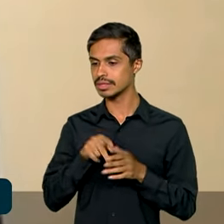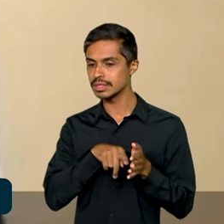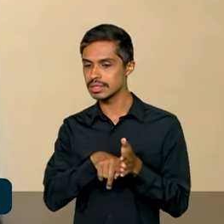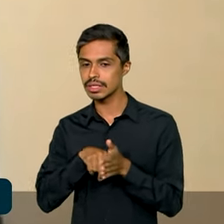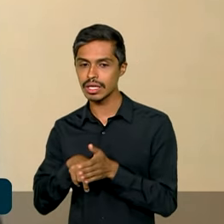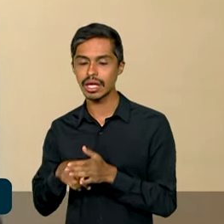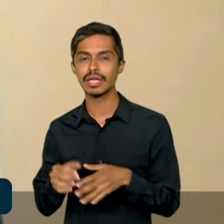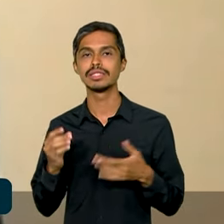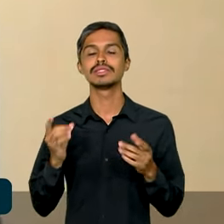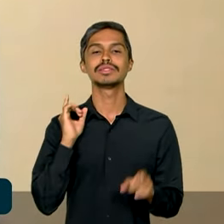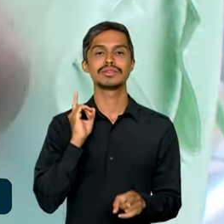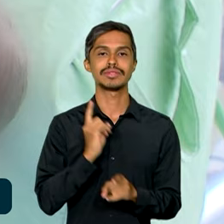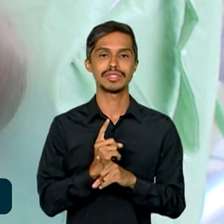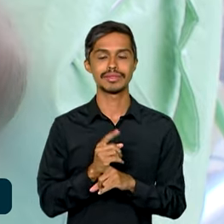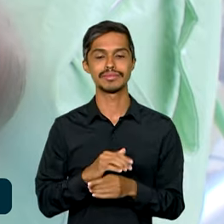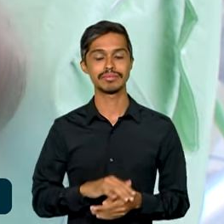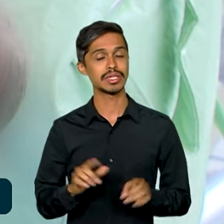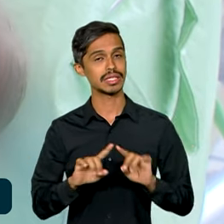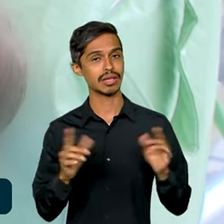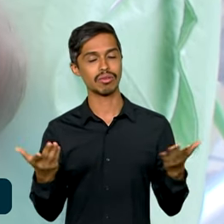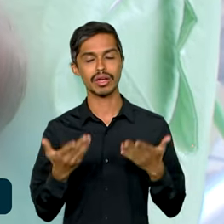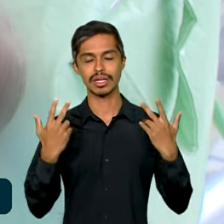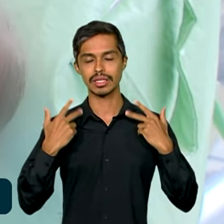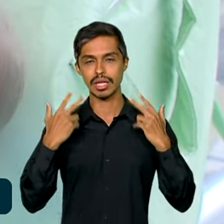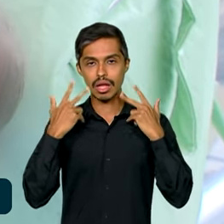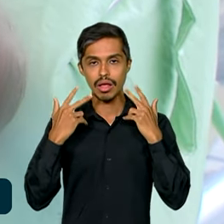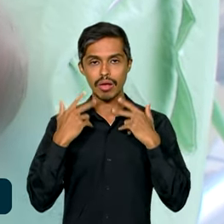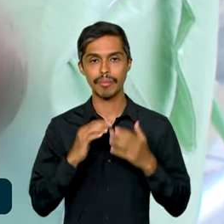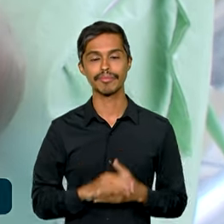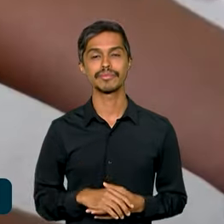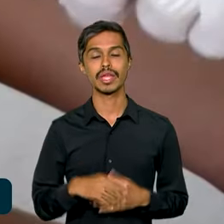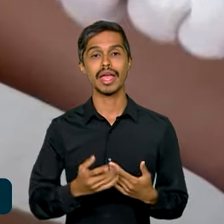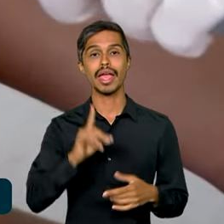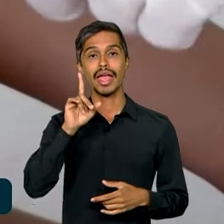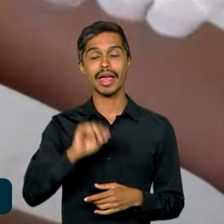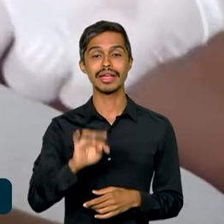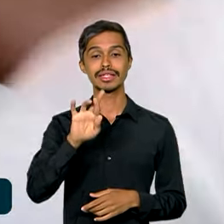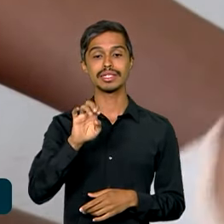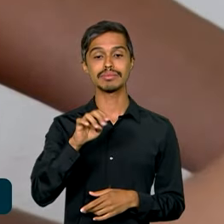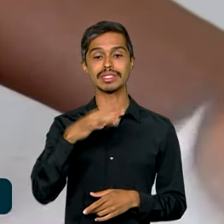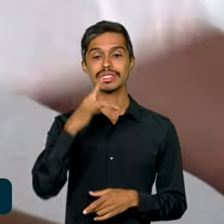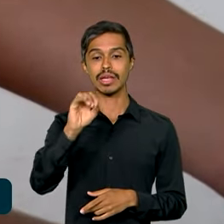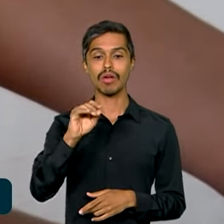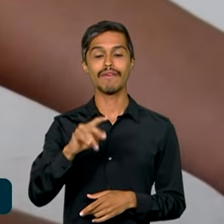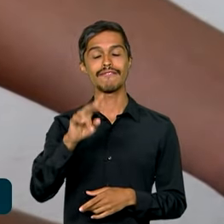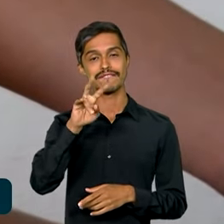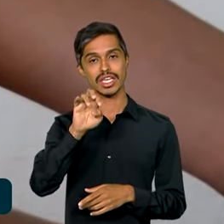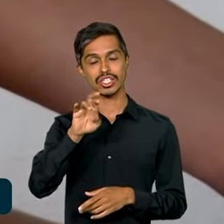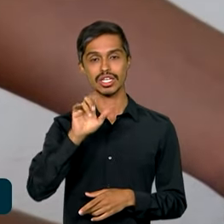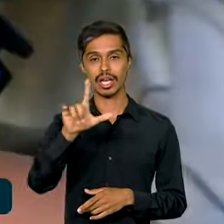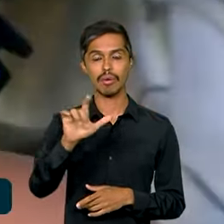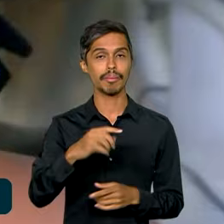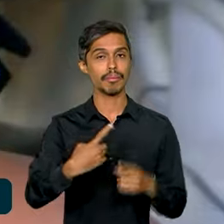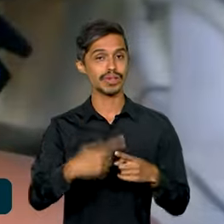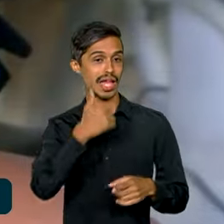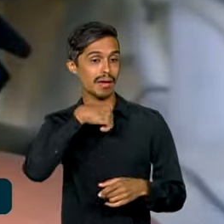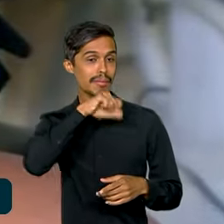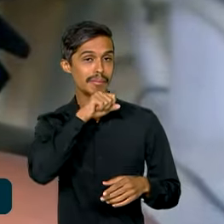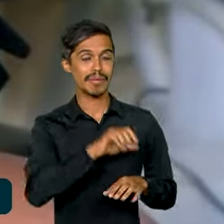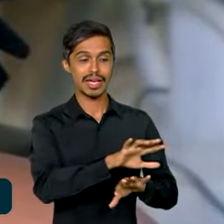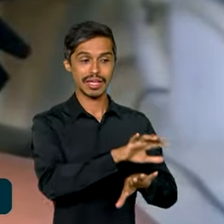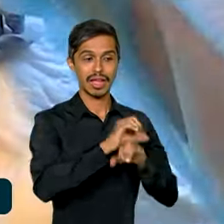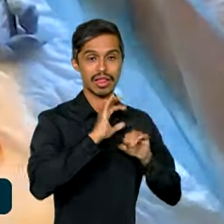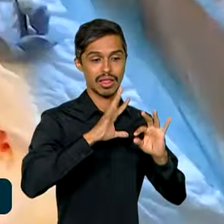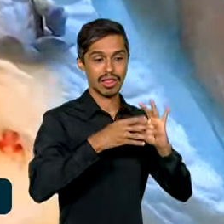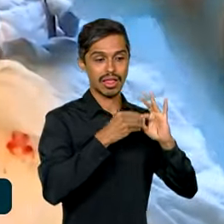Essa é a chamada transmissão vertical, quando a mãe acaba passando a doença para o filho durante a